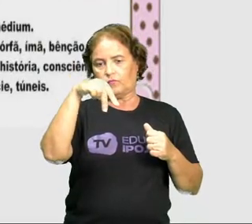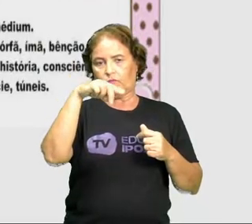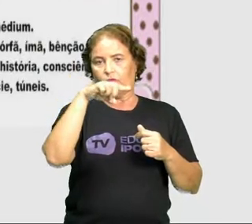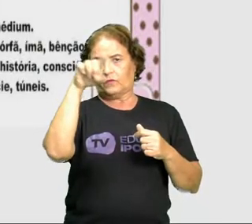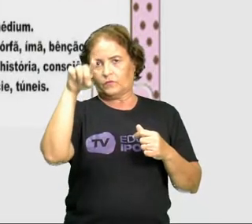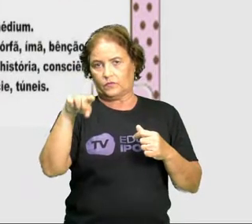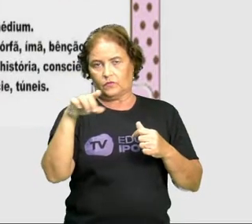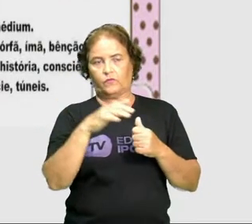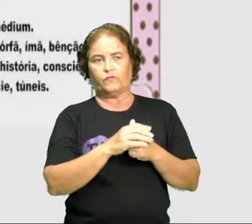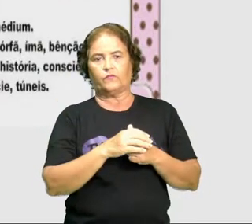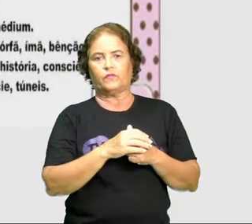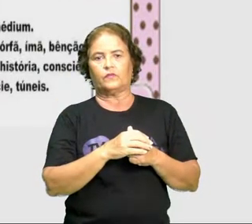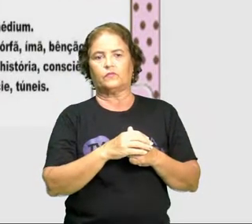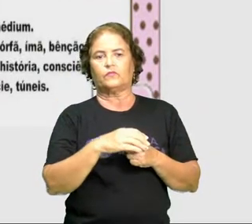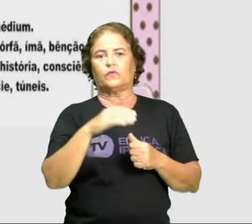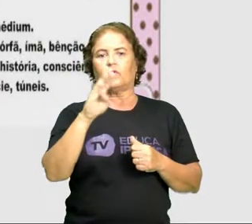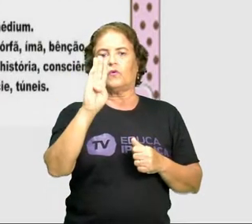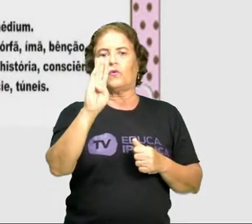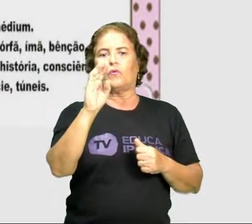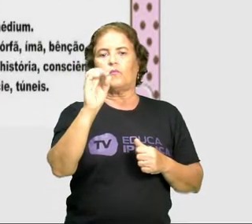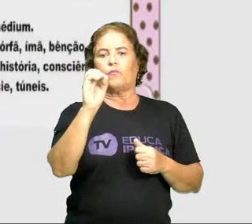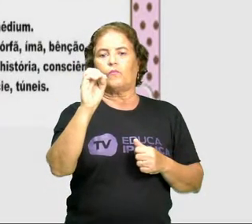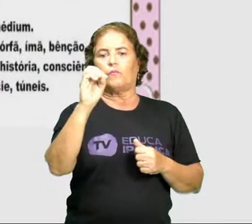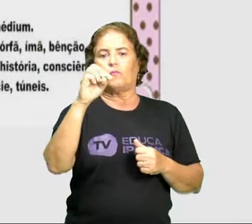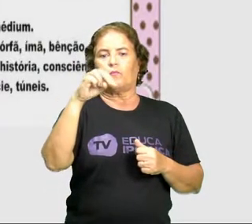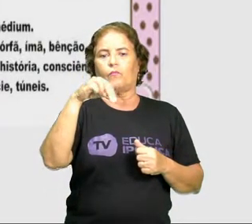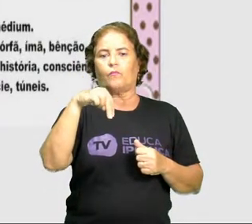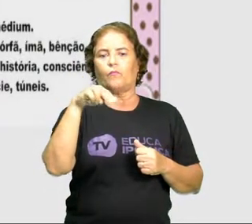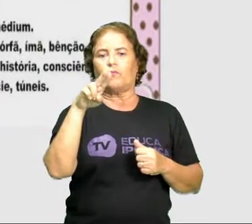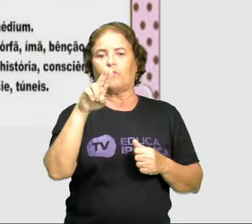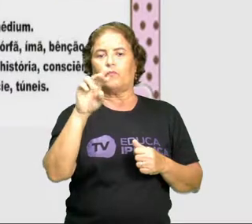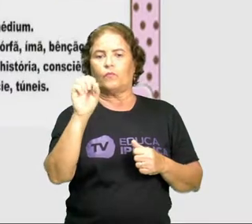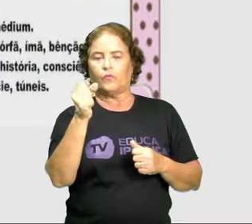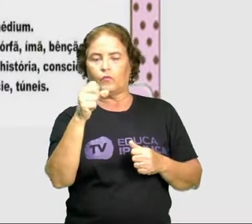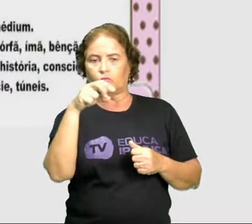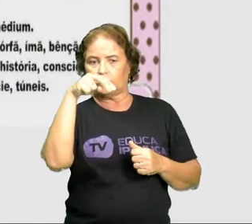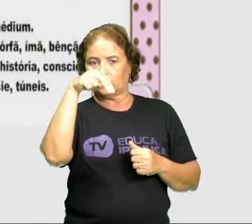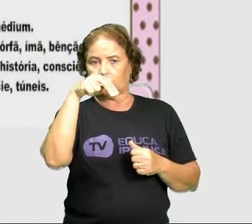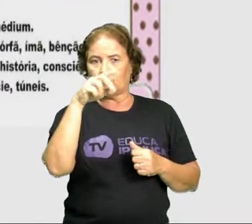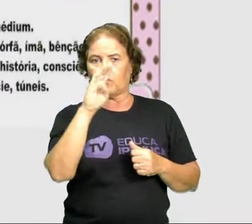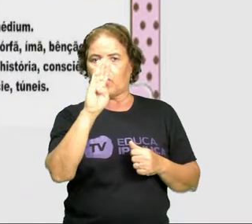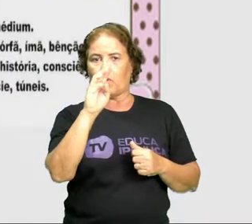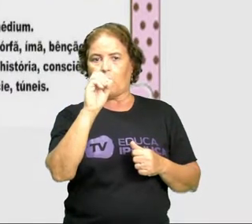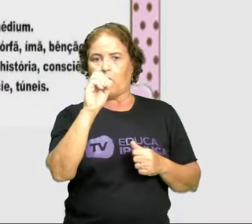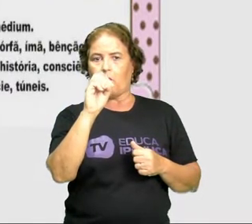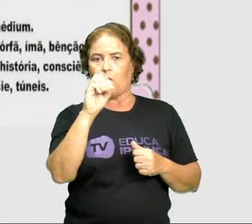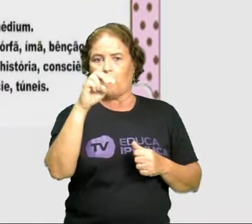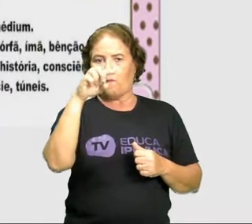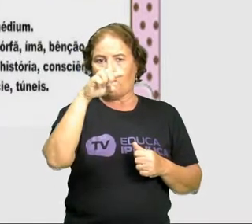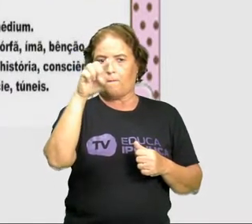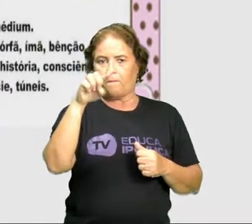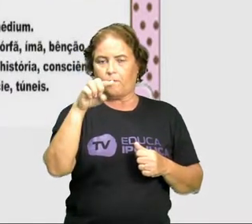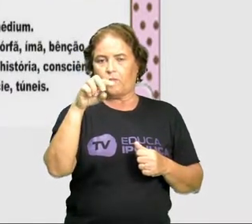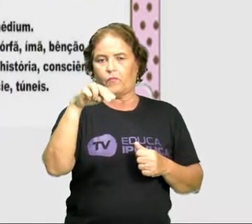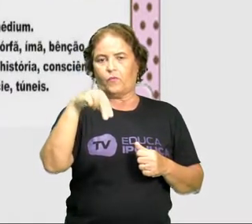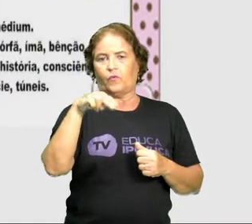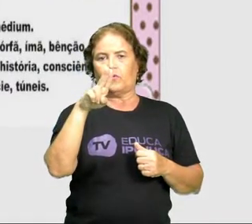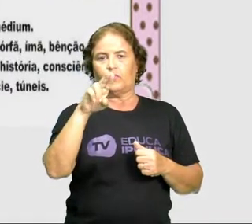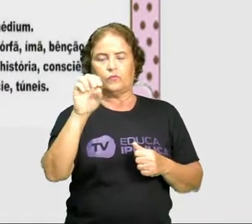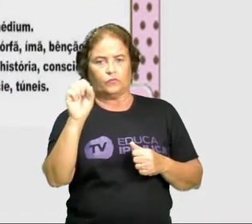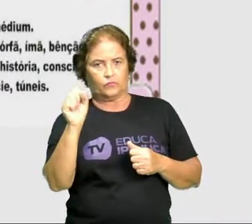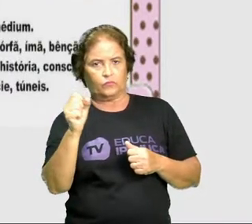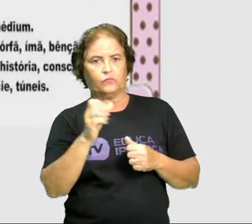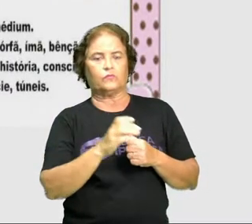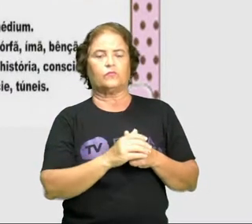uis, bônus. Então ele é acentuado com o acento circunflexo. Vírus, a gente também vê aqui, que é